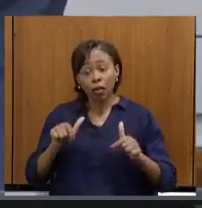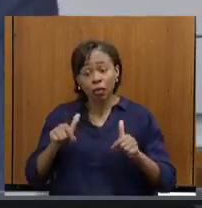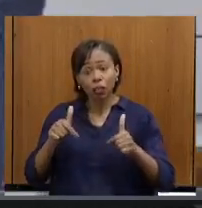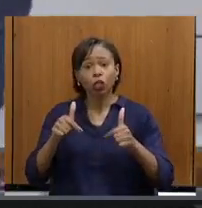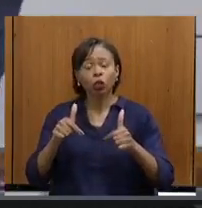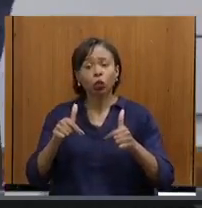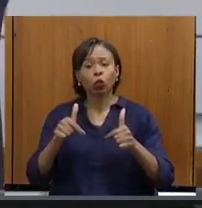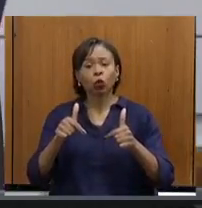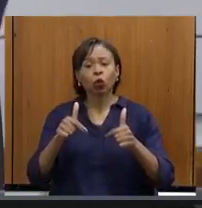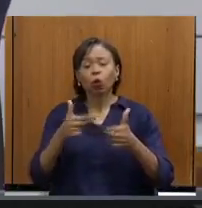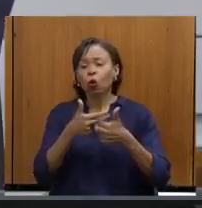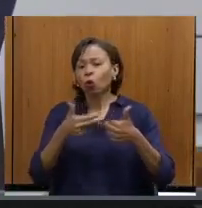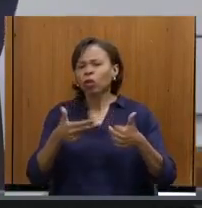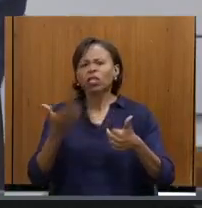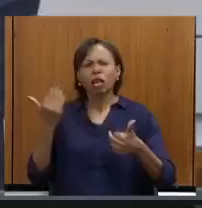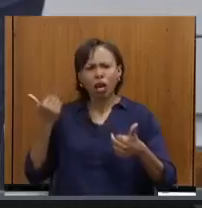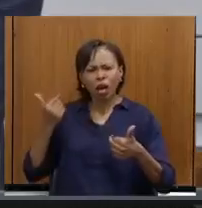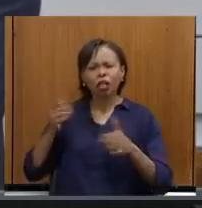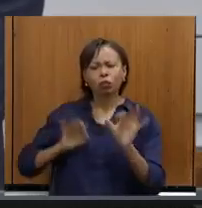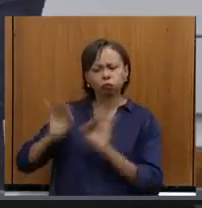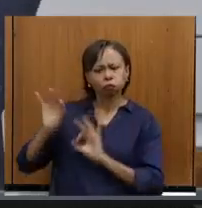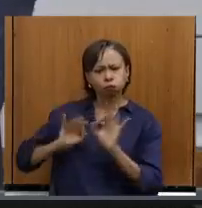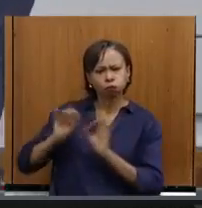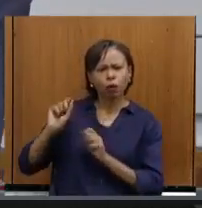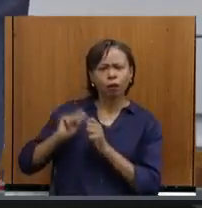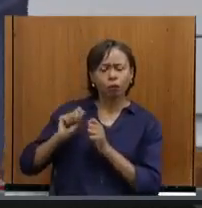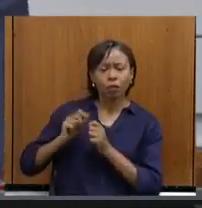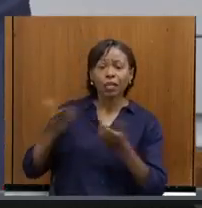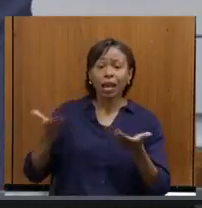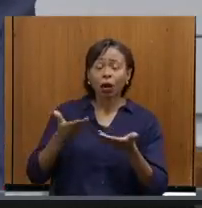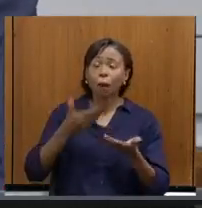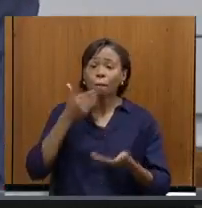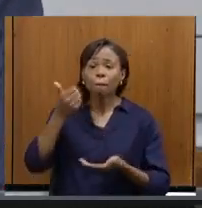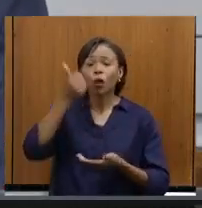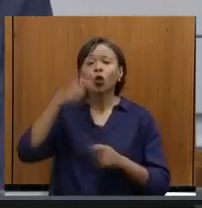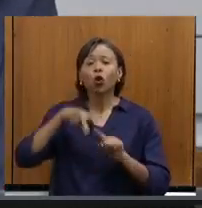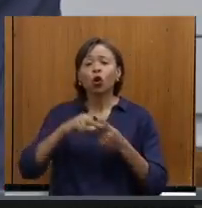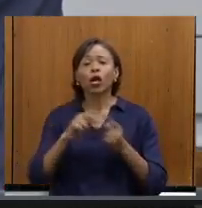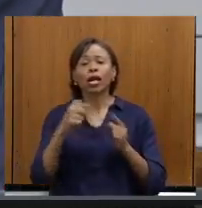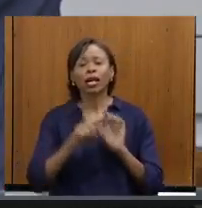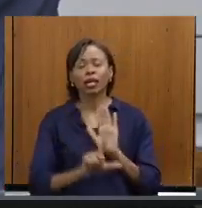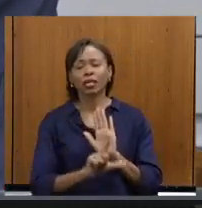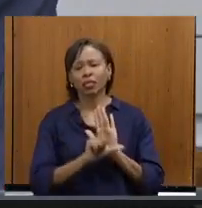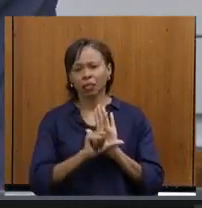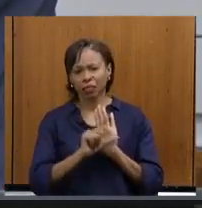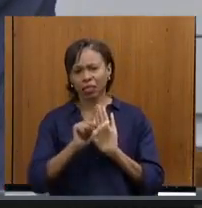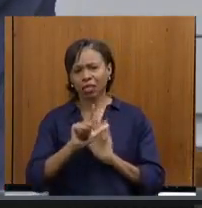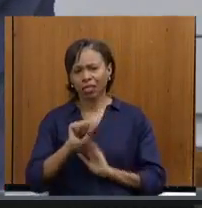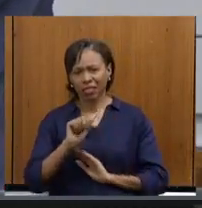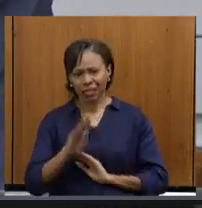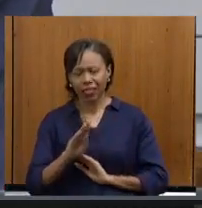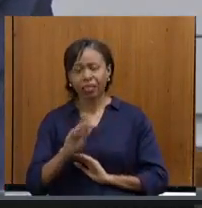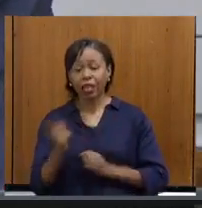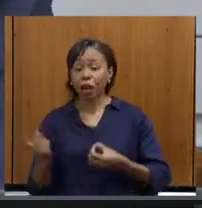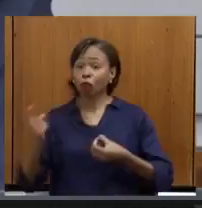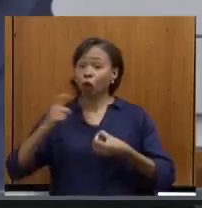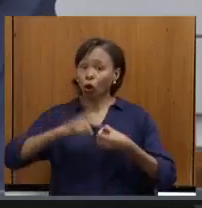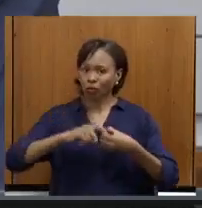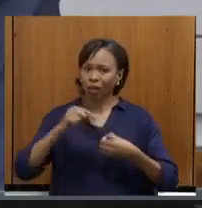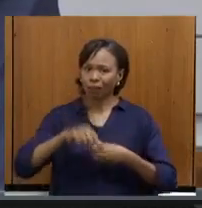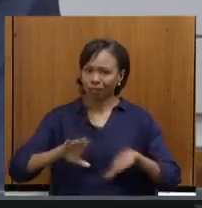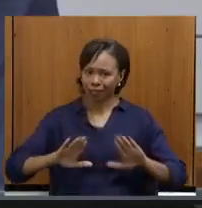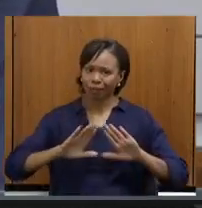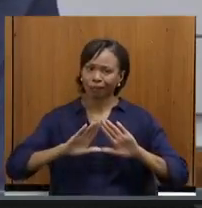e que está sendo agora aprimorado através dessa lei que deverá voltar conforme o secretário o mais rápido possível para essa casa.